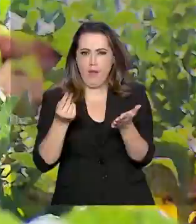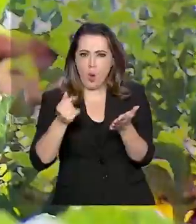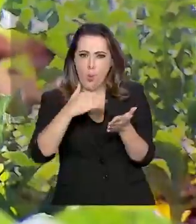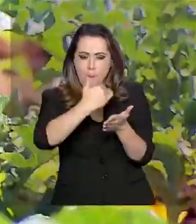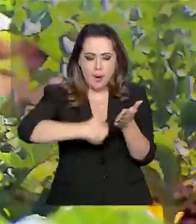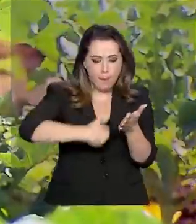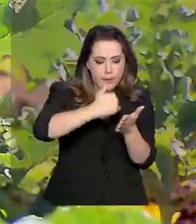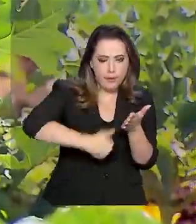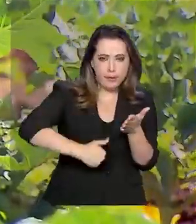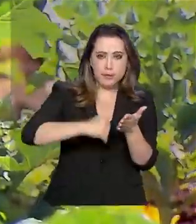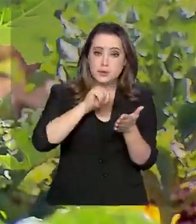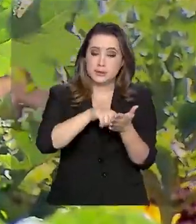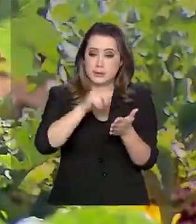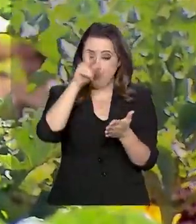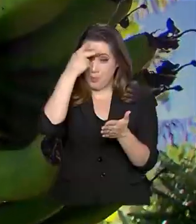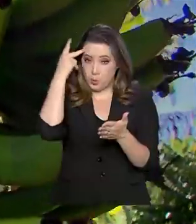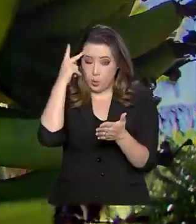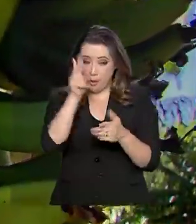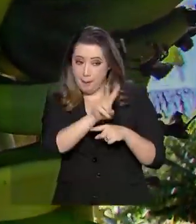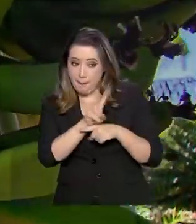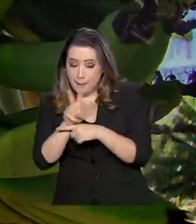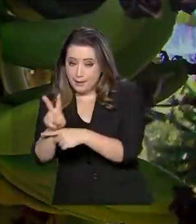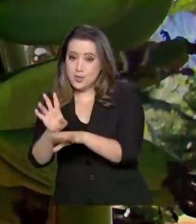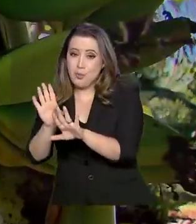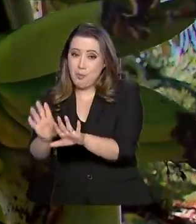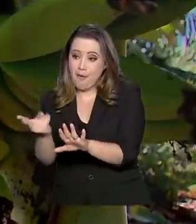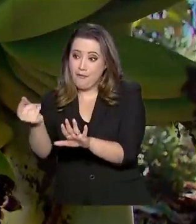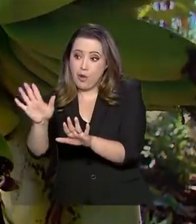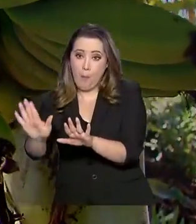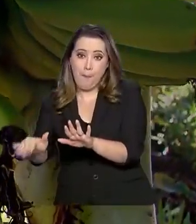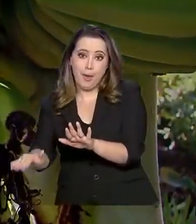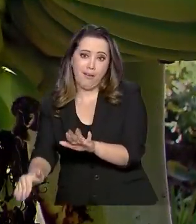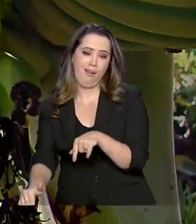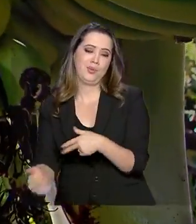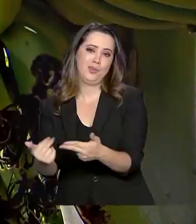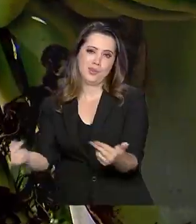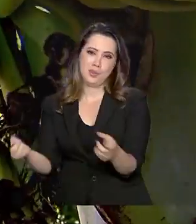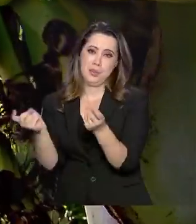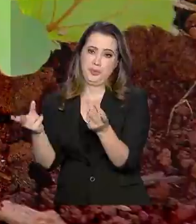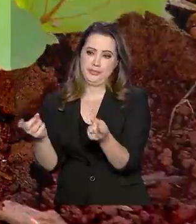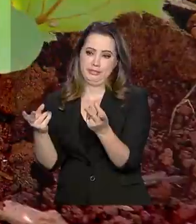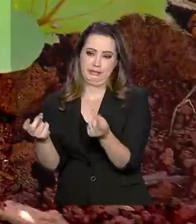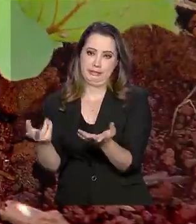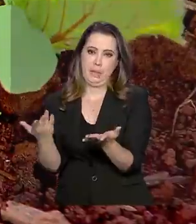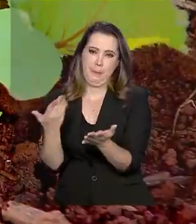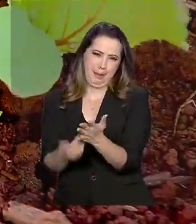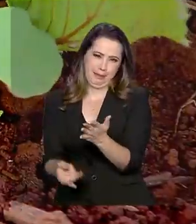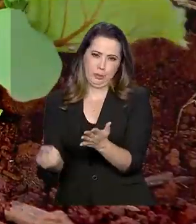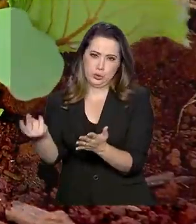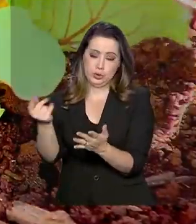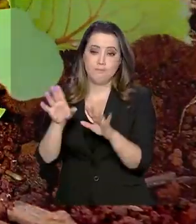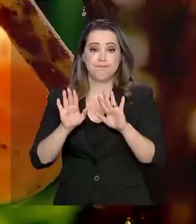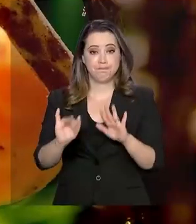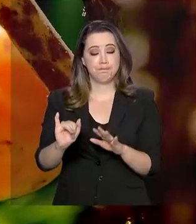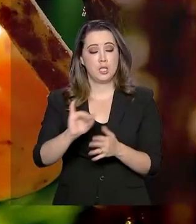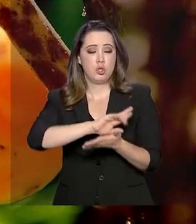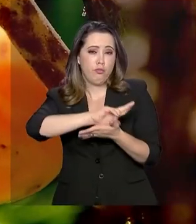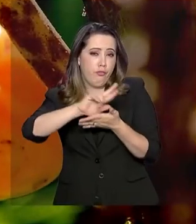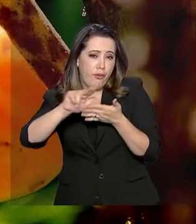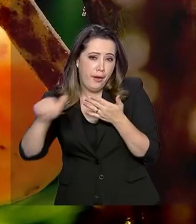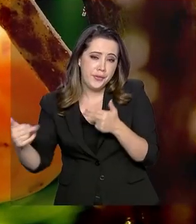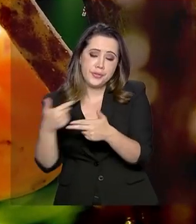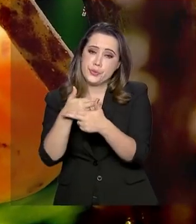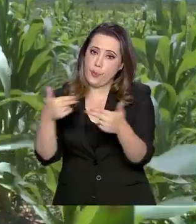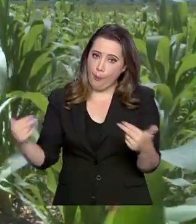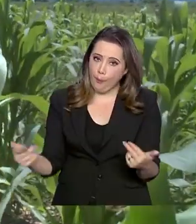agricultores familiares que tiveram prejuízos com a queda dos preços dos produtos. Quem planta açaí, laranja, maracujá